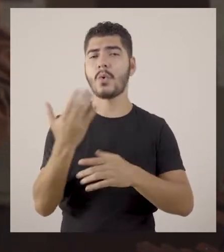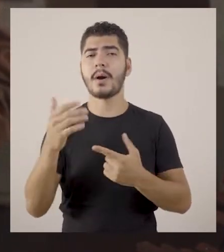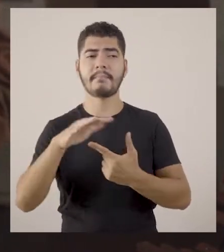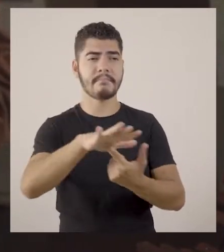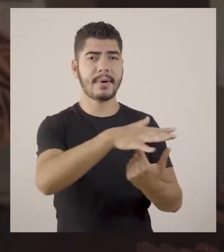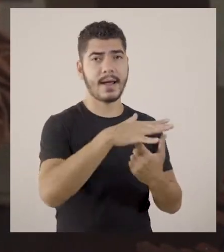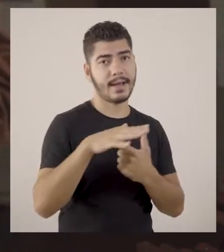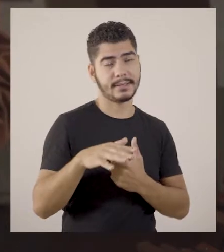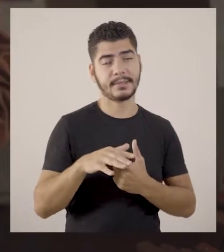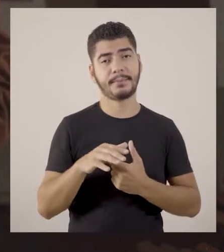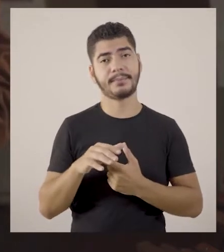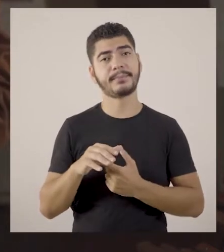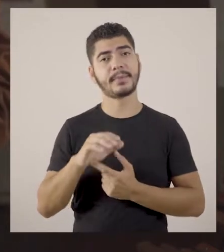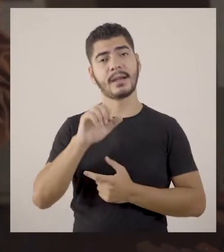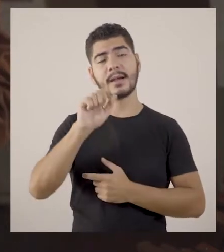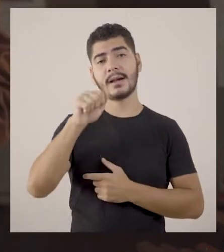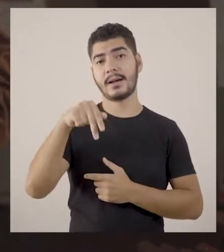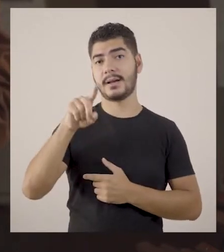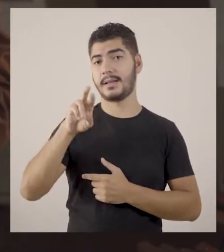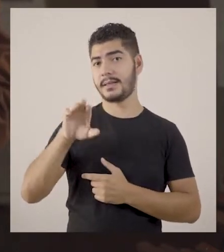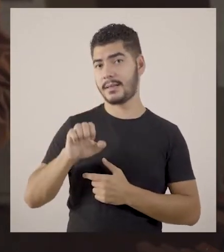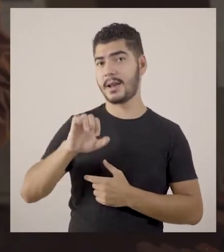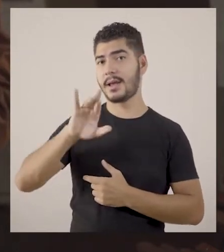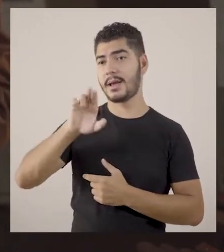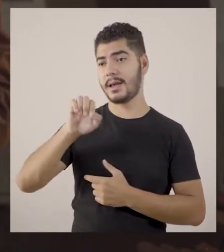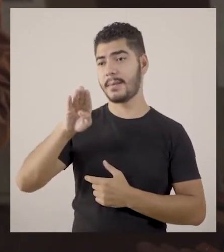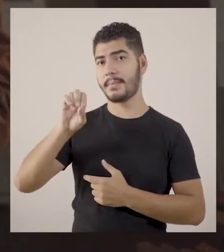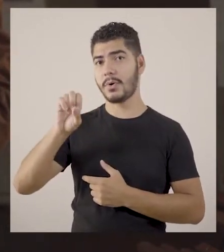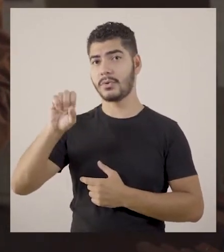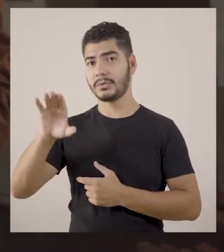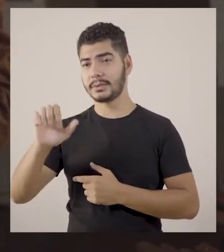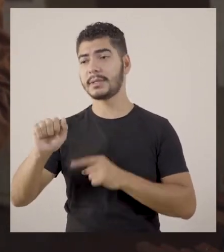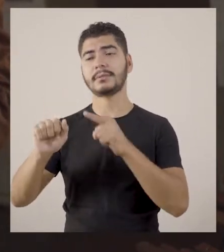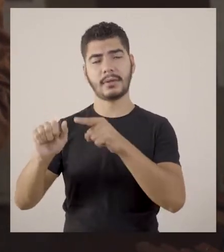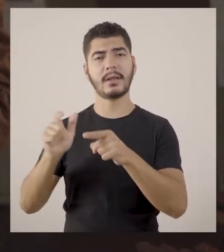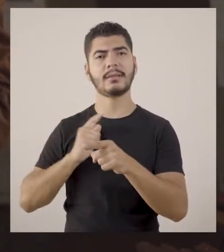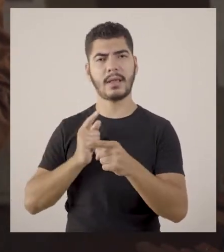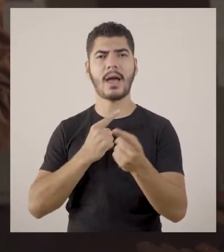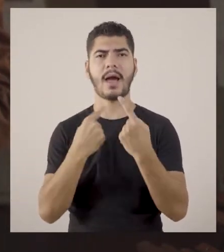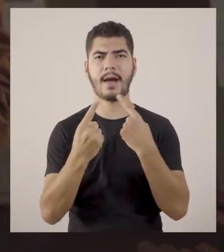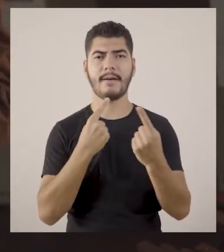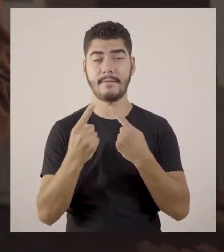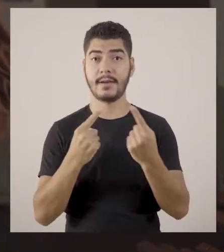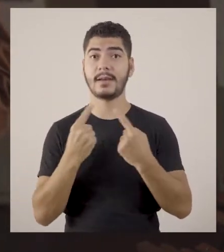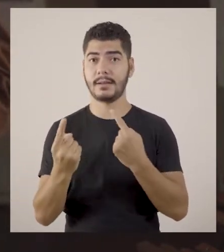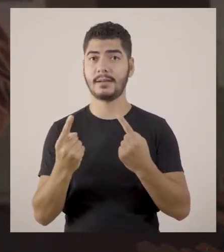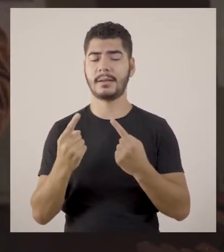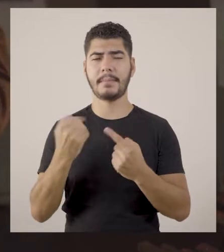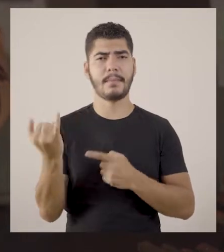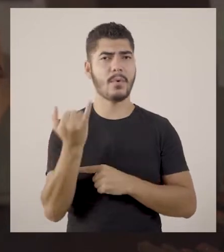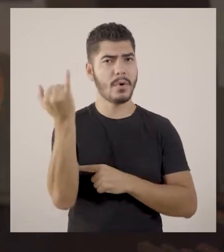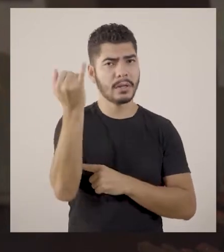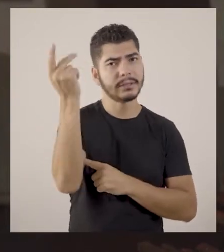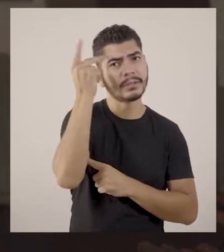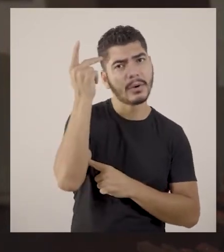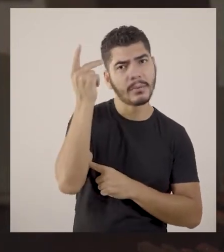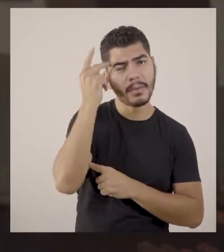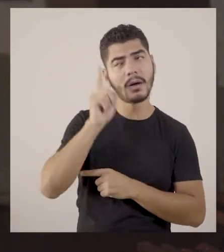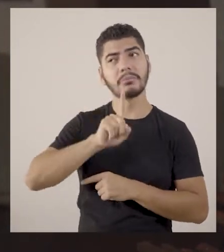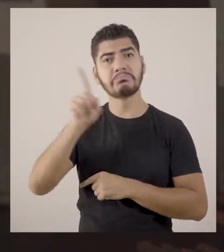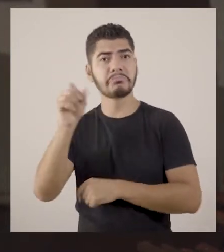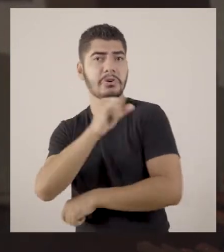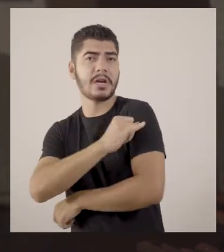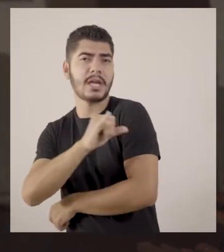Rebouças, que juntamente com seu irmão José tem o seu nome em uma das mais importantes avenidas de São Paulo, um túnel no Rio de